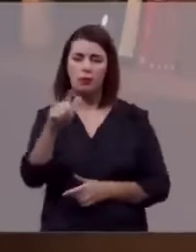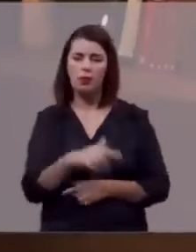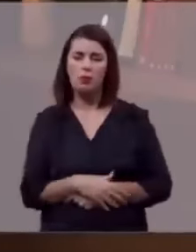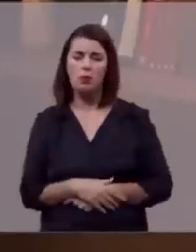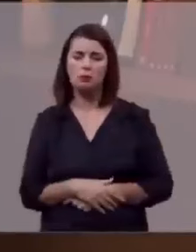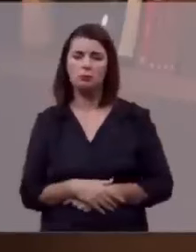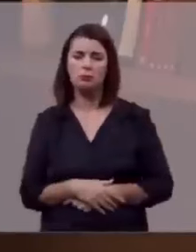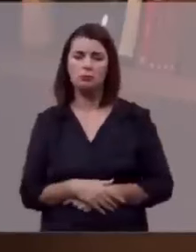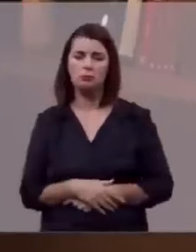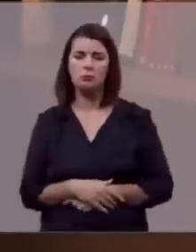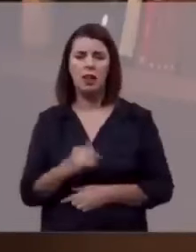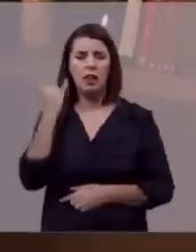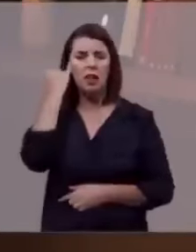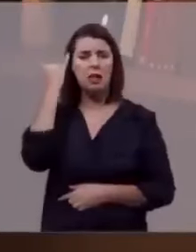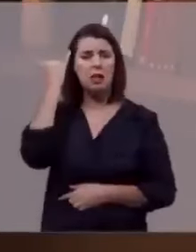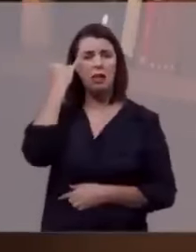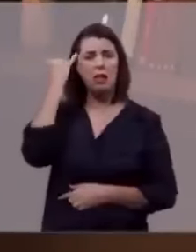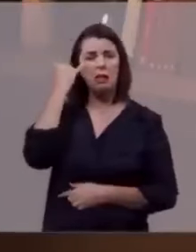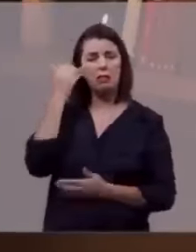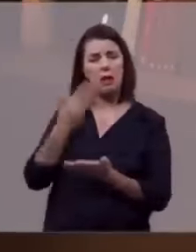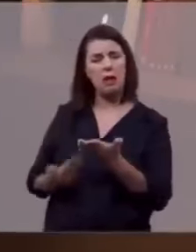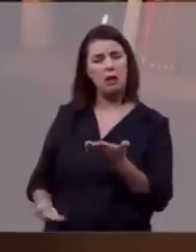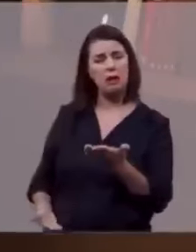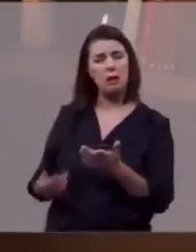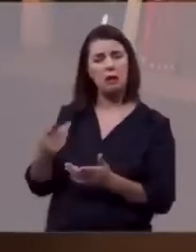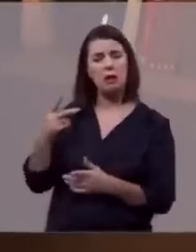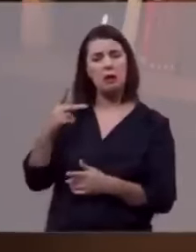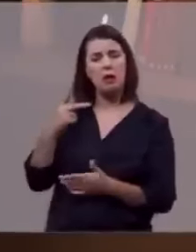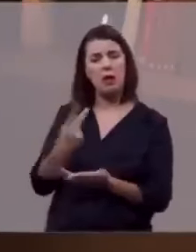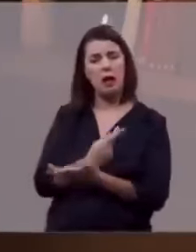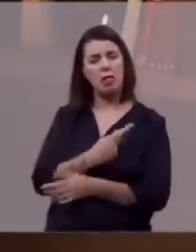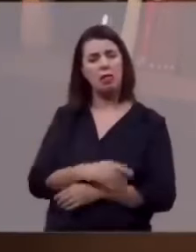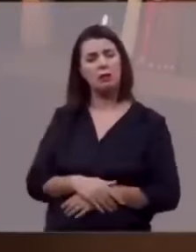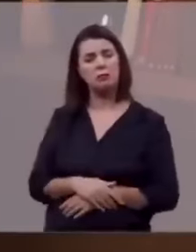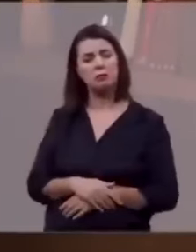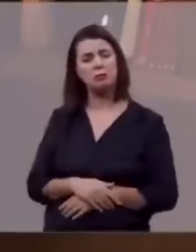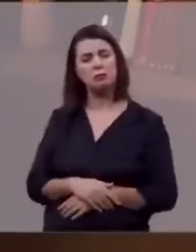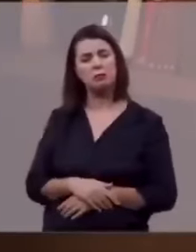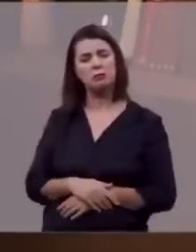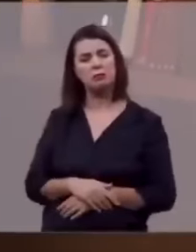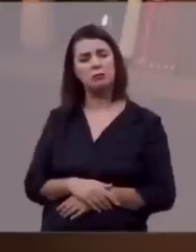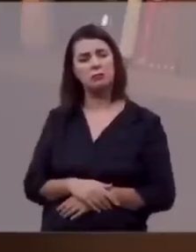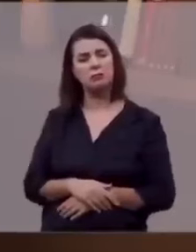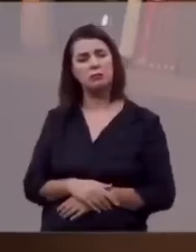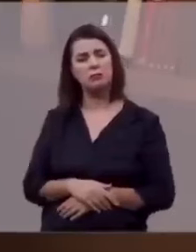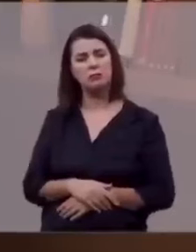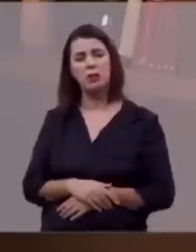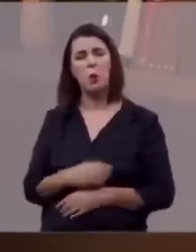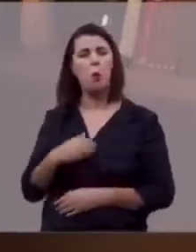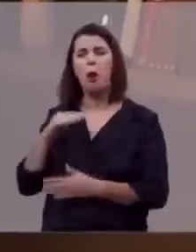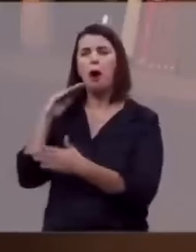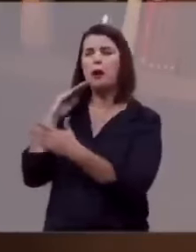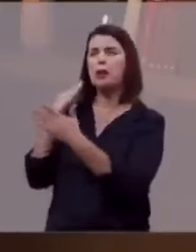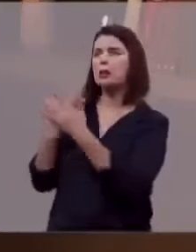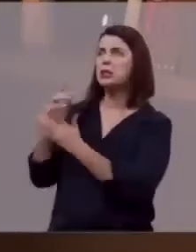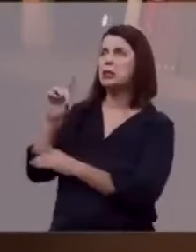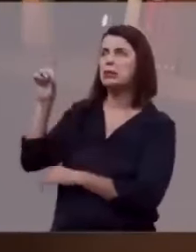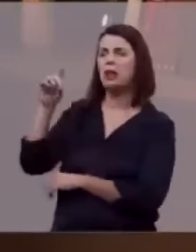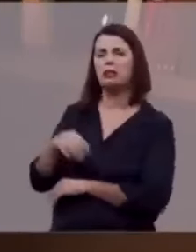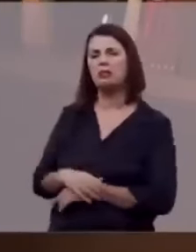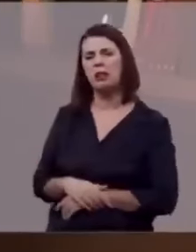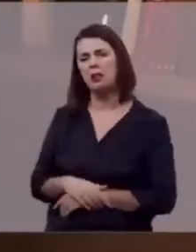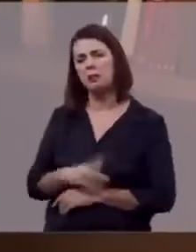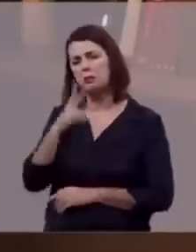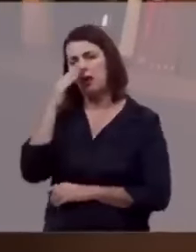as ideologias perniciosas, o ateísmo opressor,